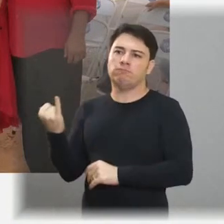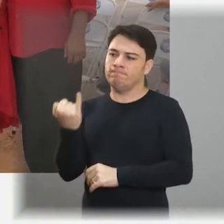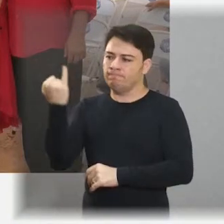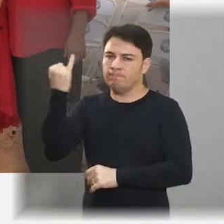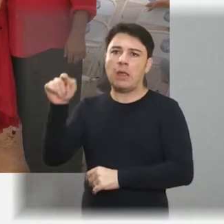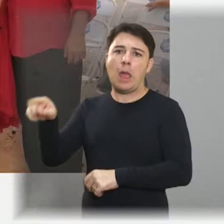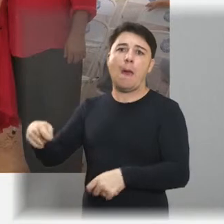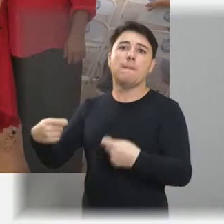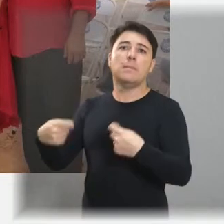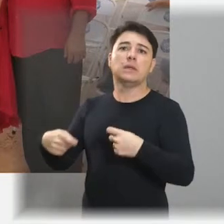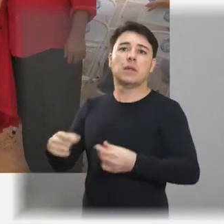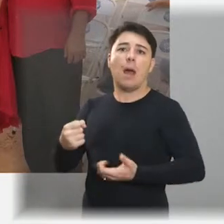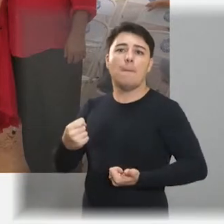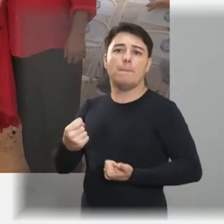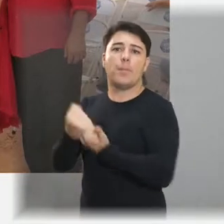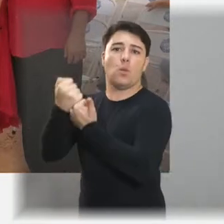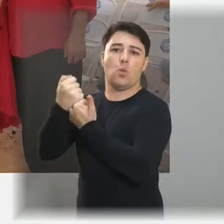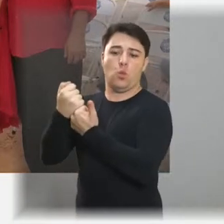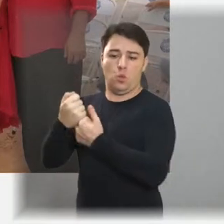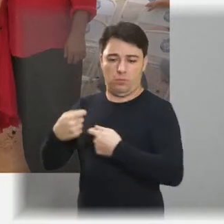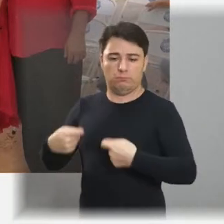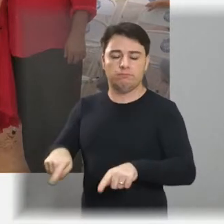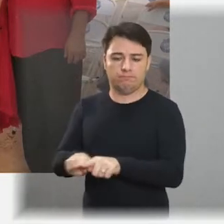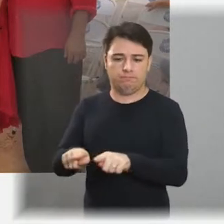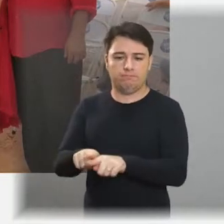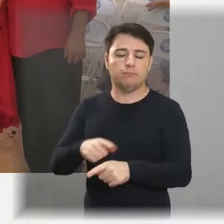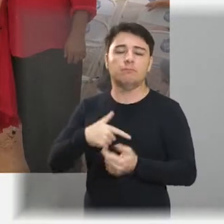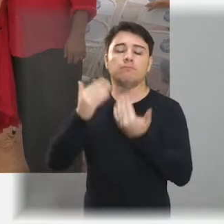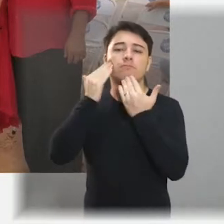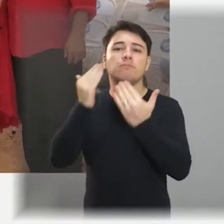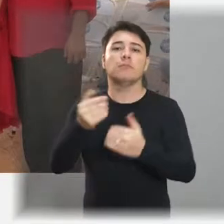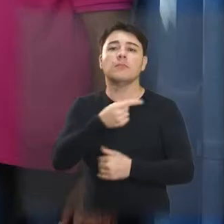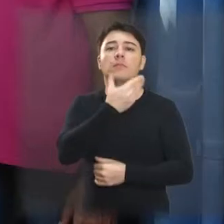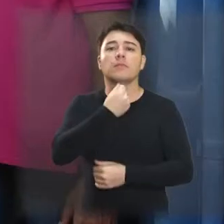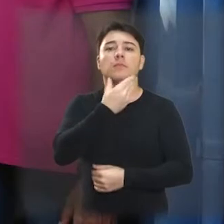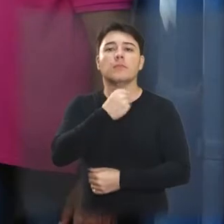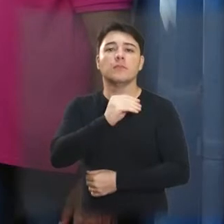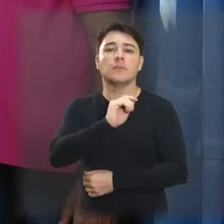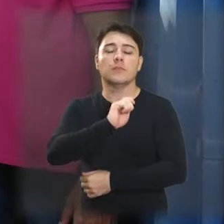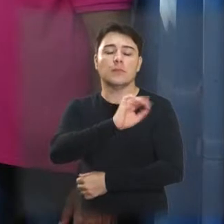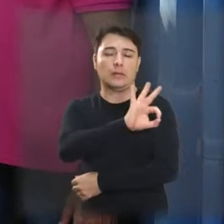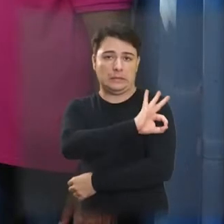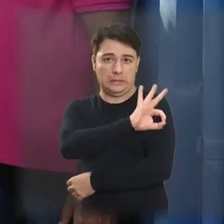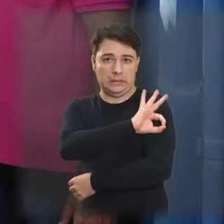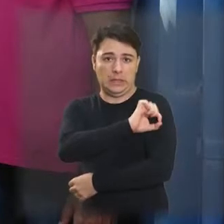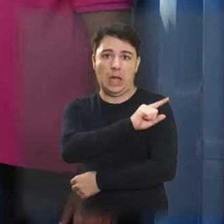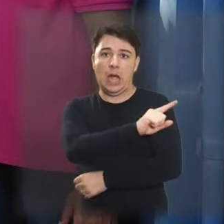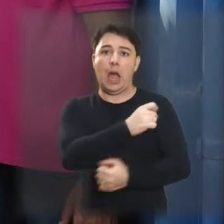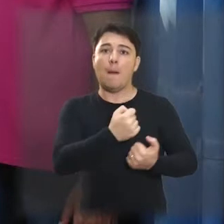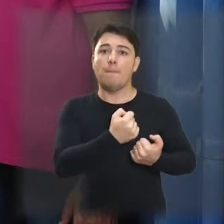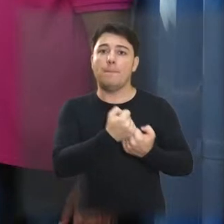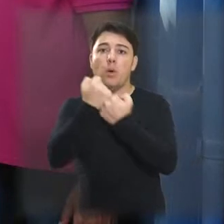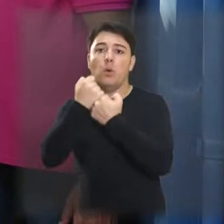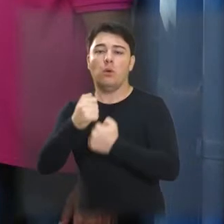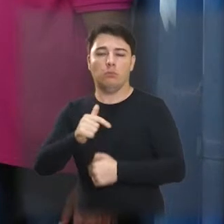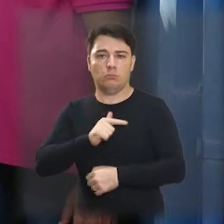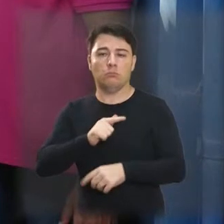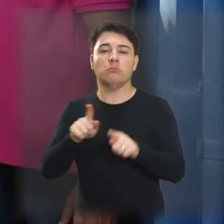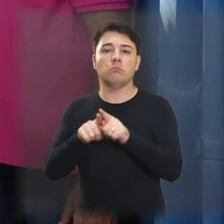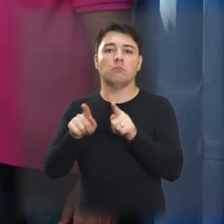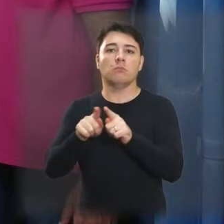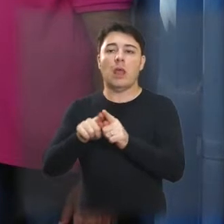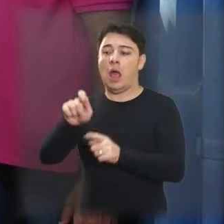precisam desse apoio. Venho agradecer também ao prefeito municipal, que nos apoiou nesse evento, a